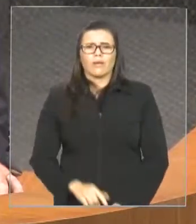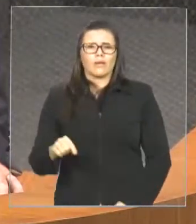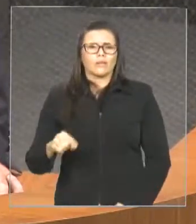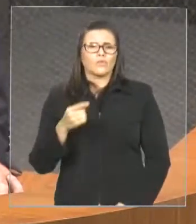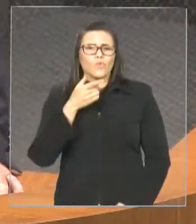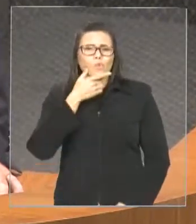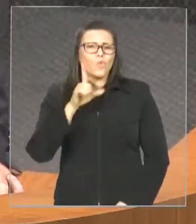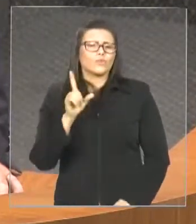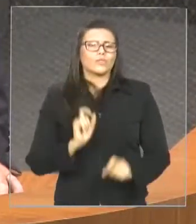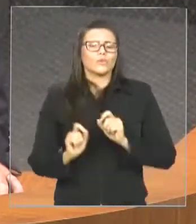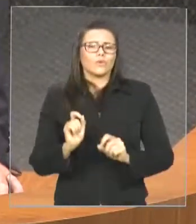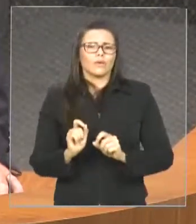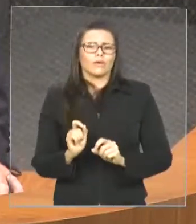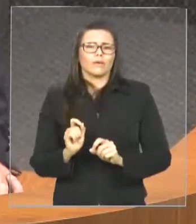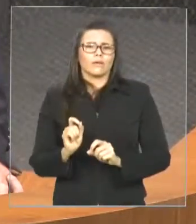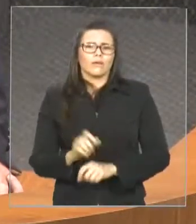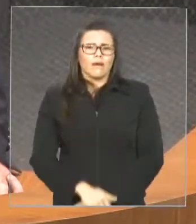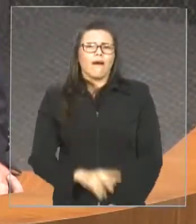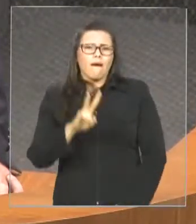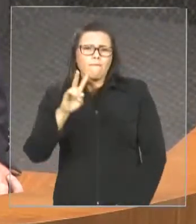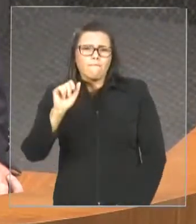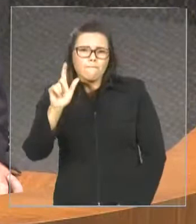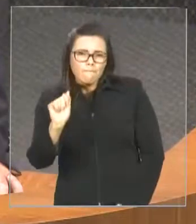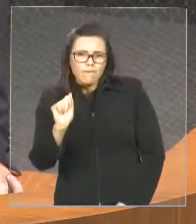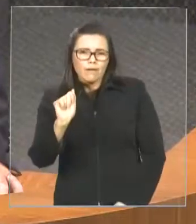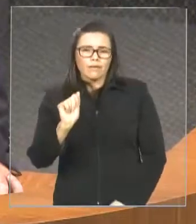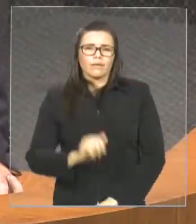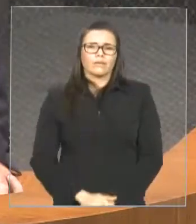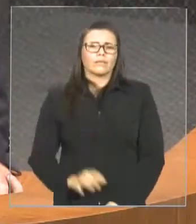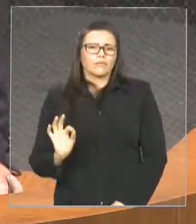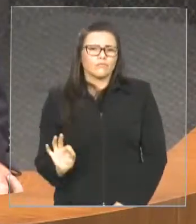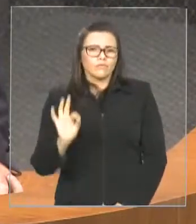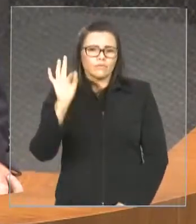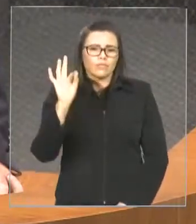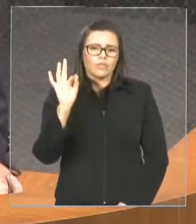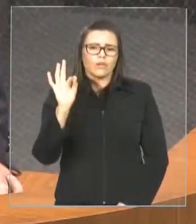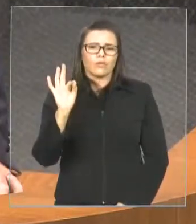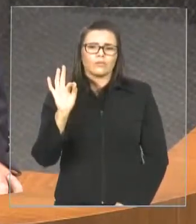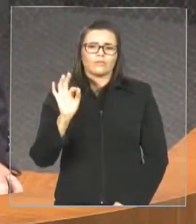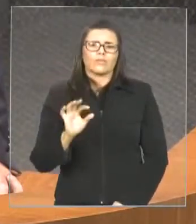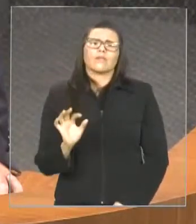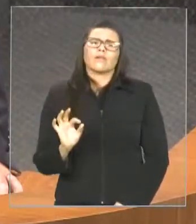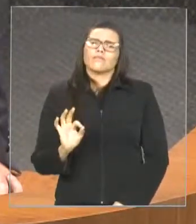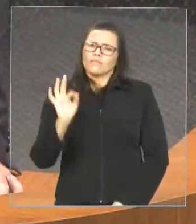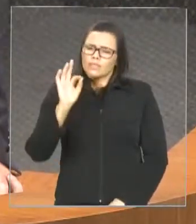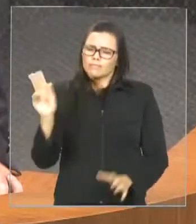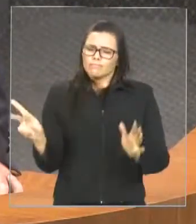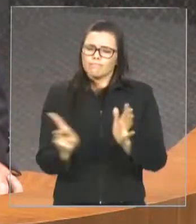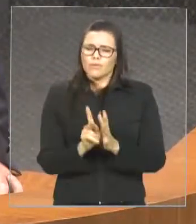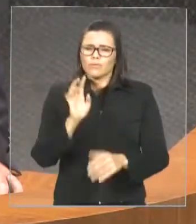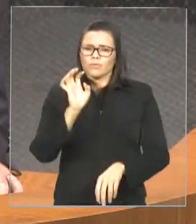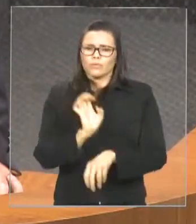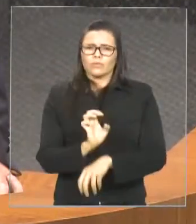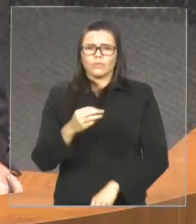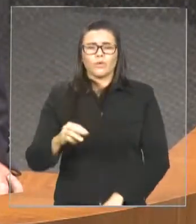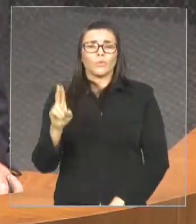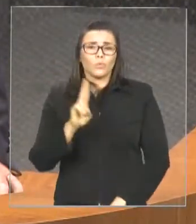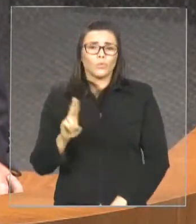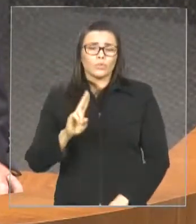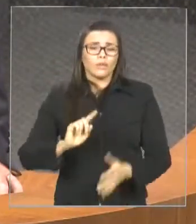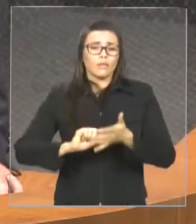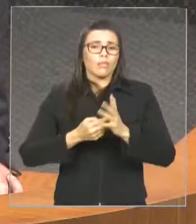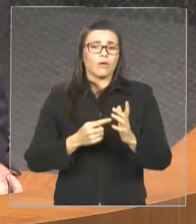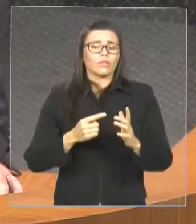Universidade Federal do Maranhão, que é a universidade aqui no Maranhão que usa as notas do Enem como